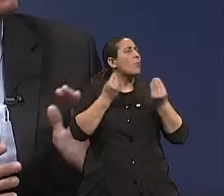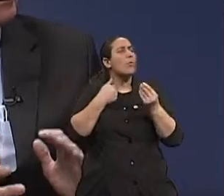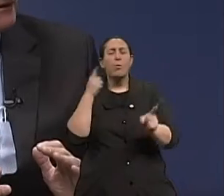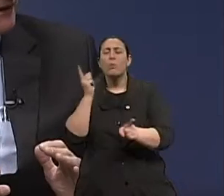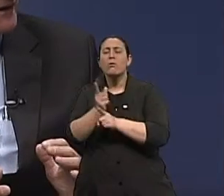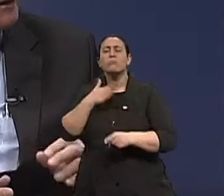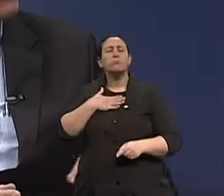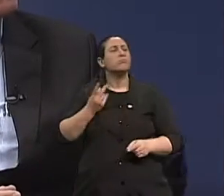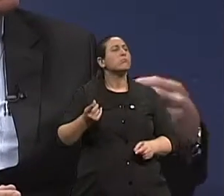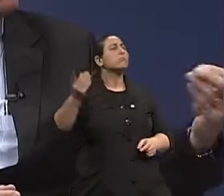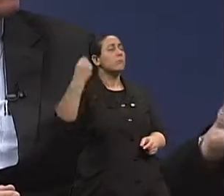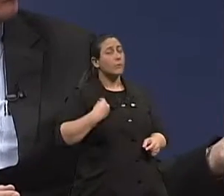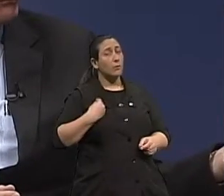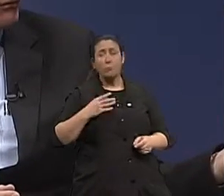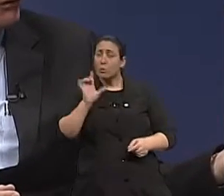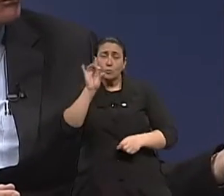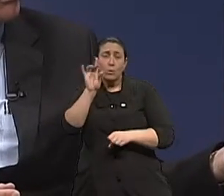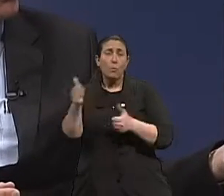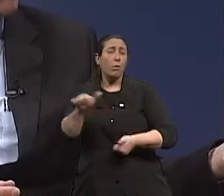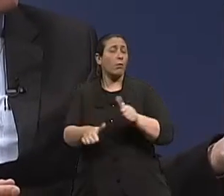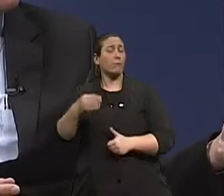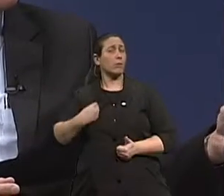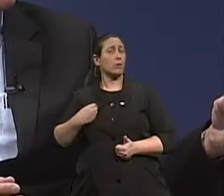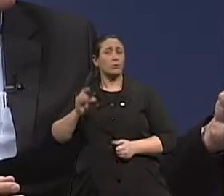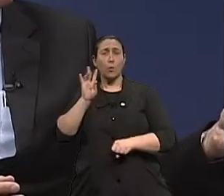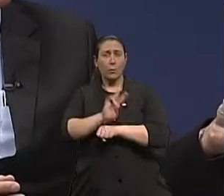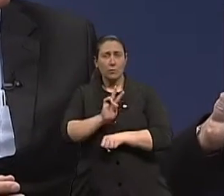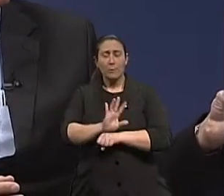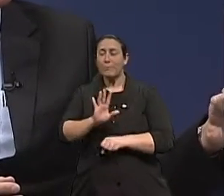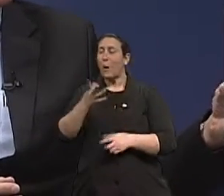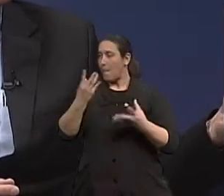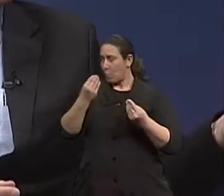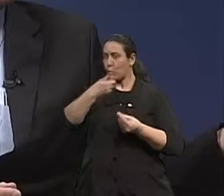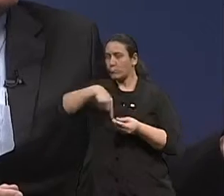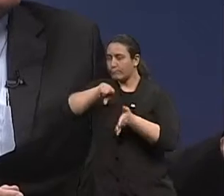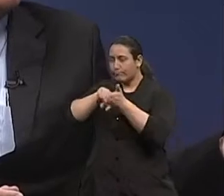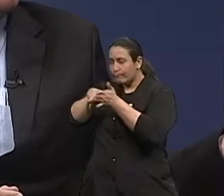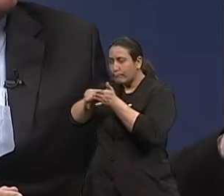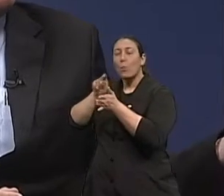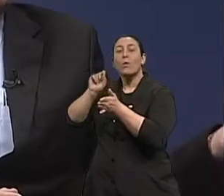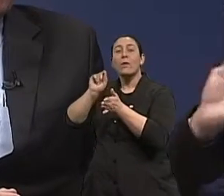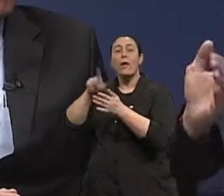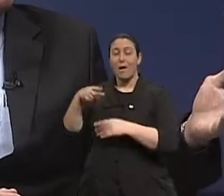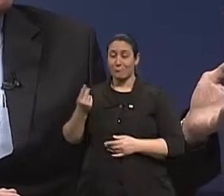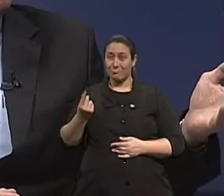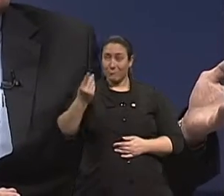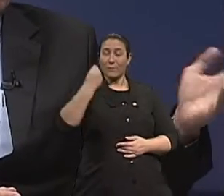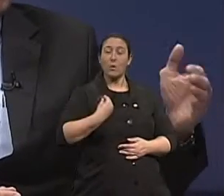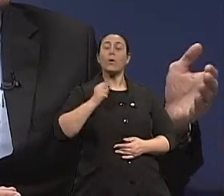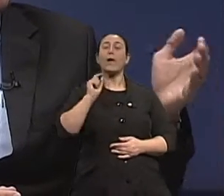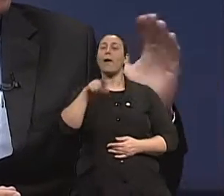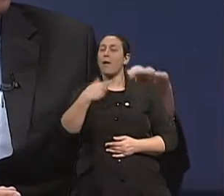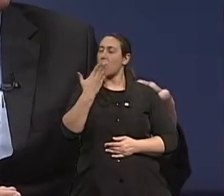estilo de vida. Segundo alguns gerontólogos, o que mais se aproxima dessa belixir da longa vida é a dieta